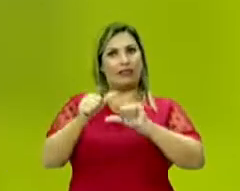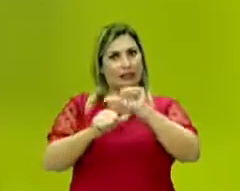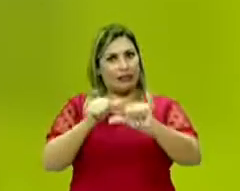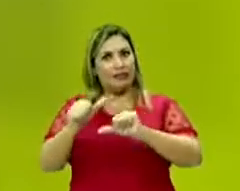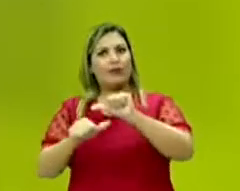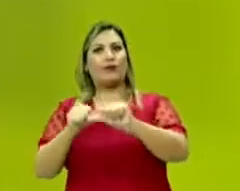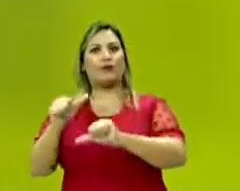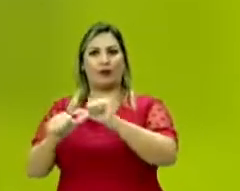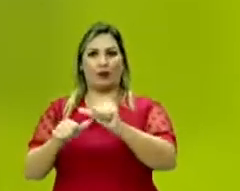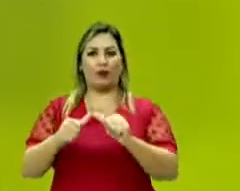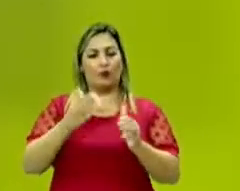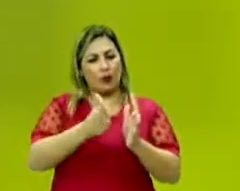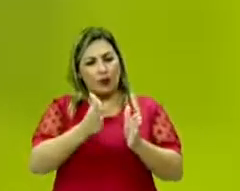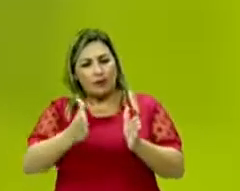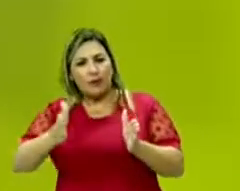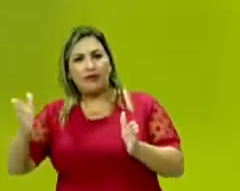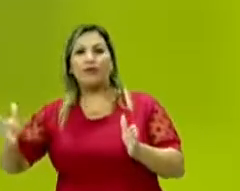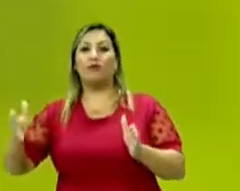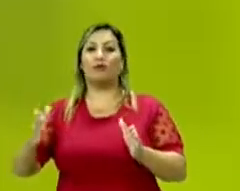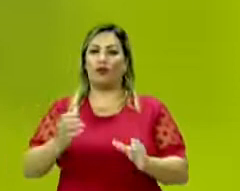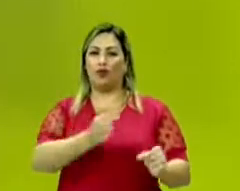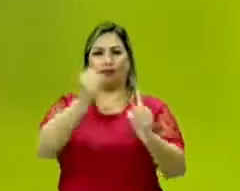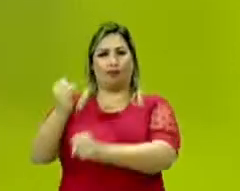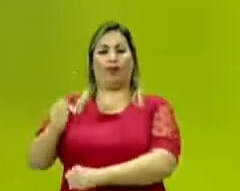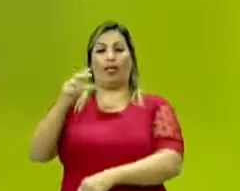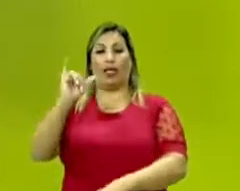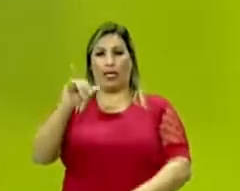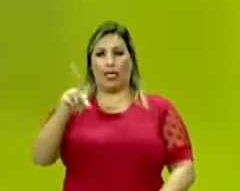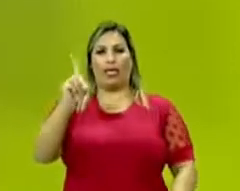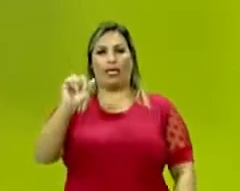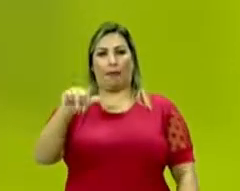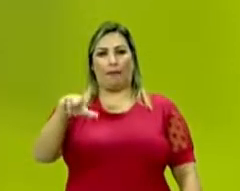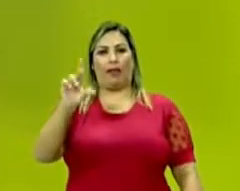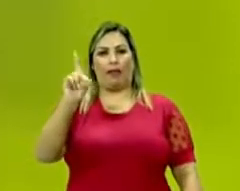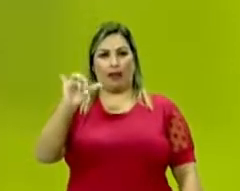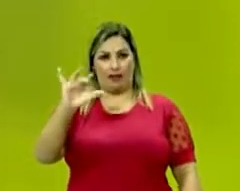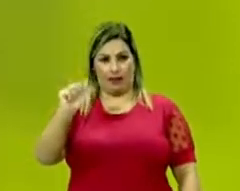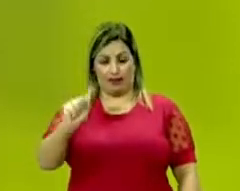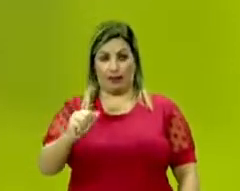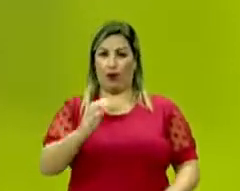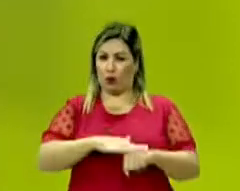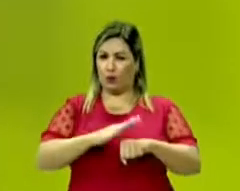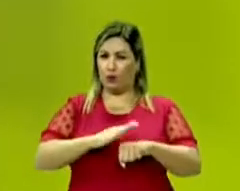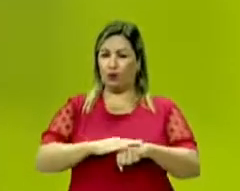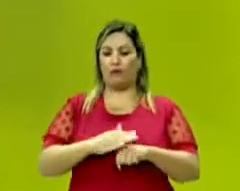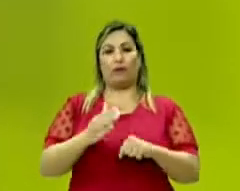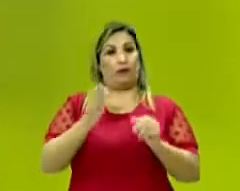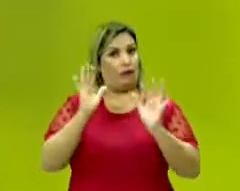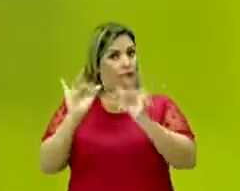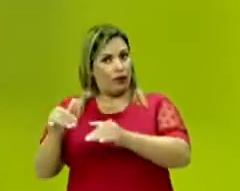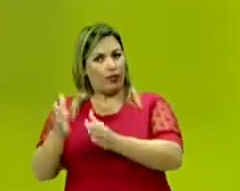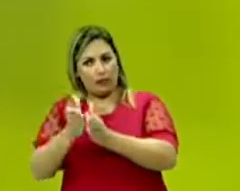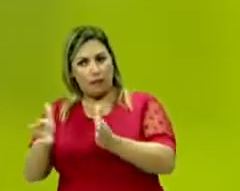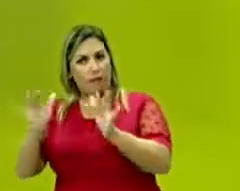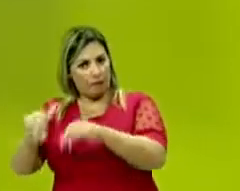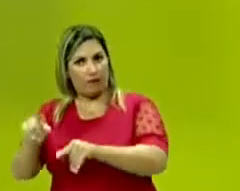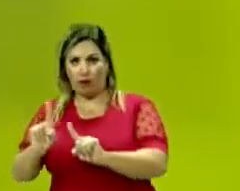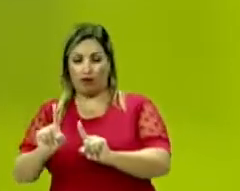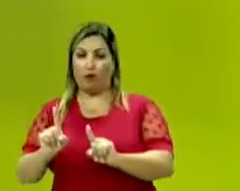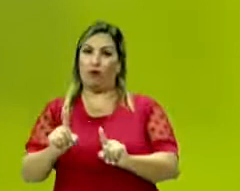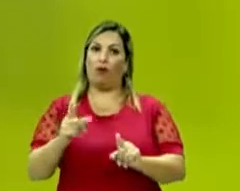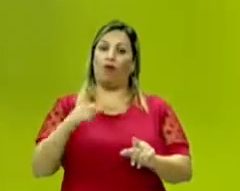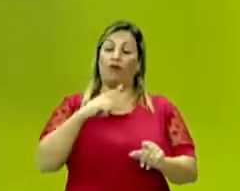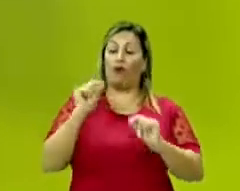processo de independência. Não que ele se encerre nesse período, mas ele vai acabar